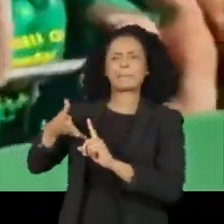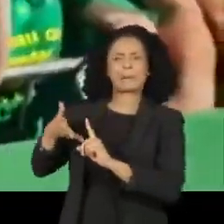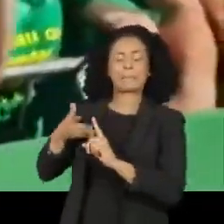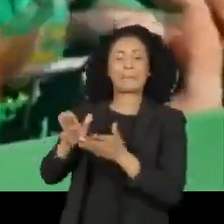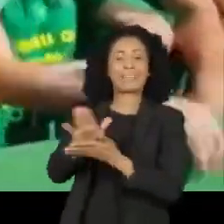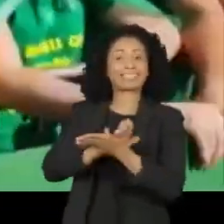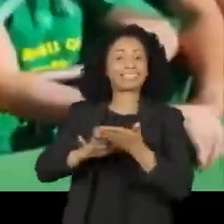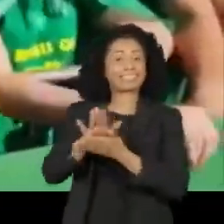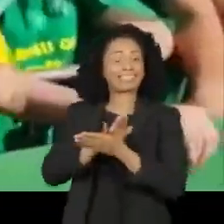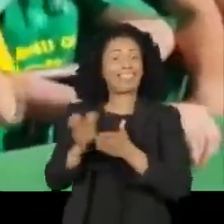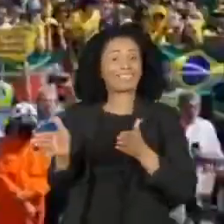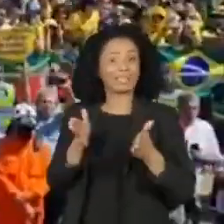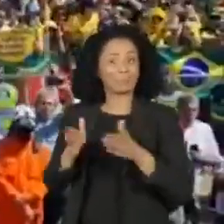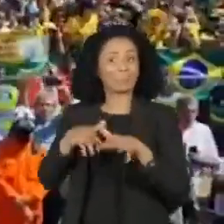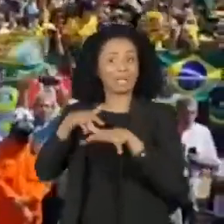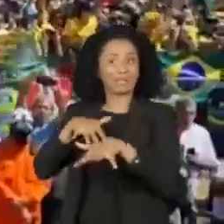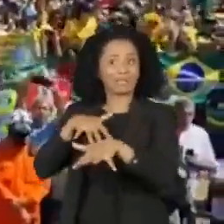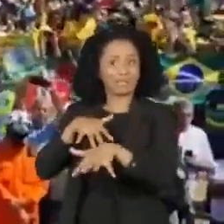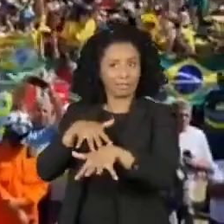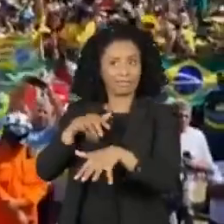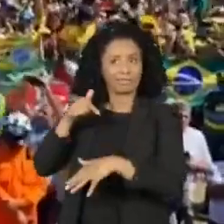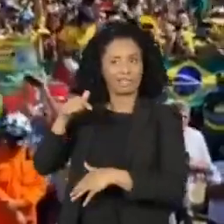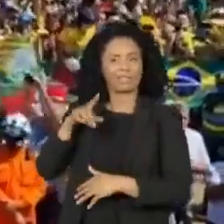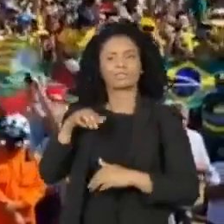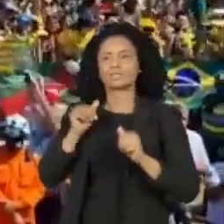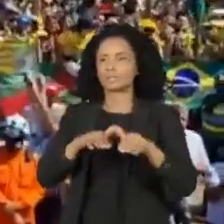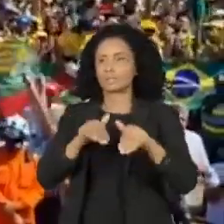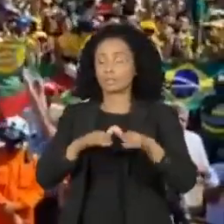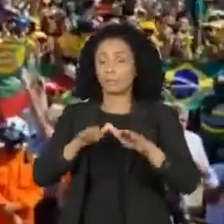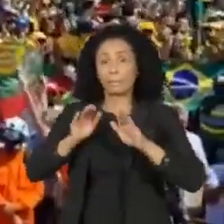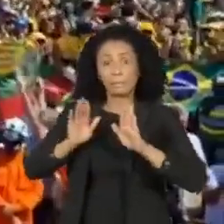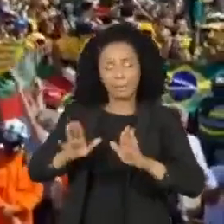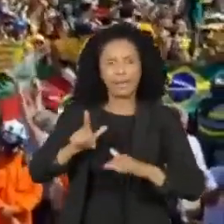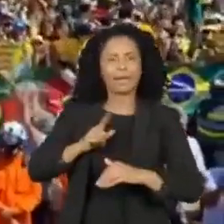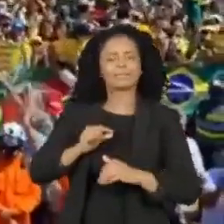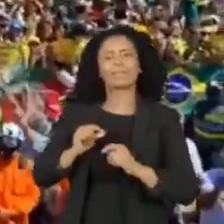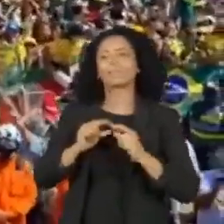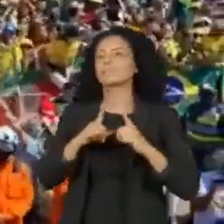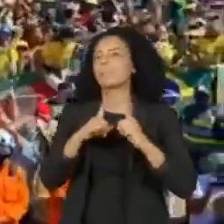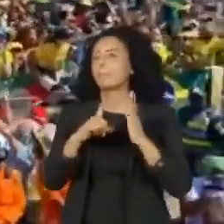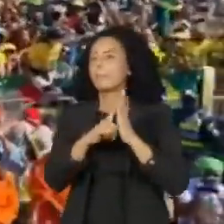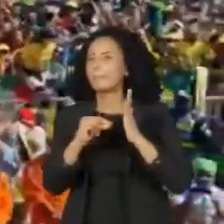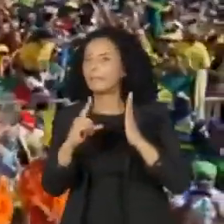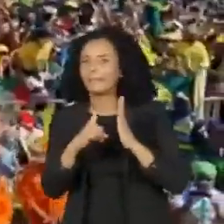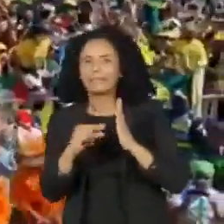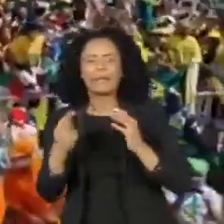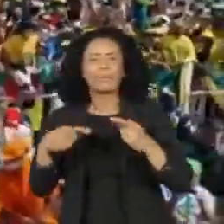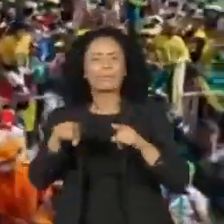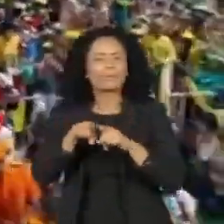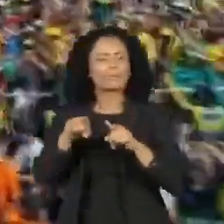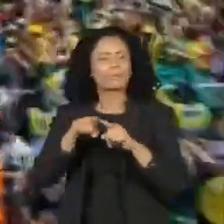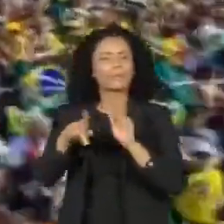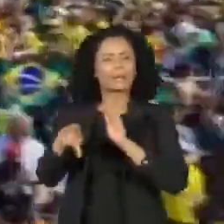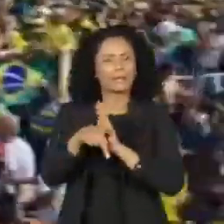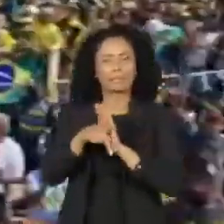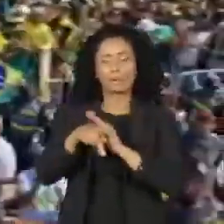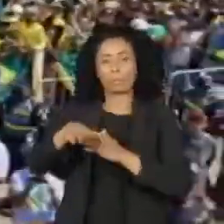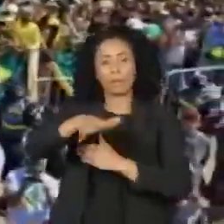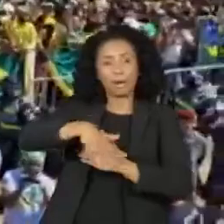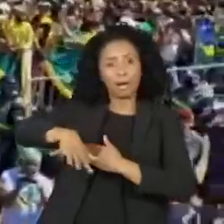cívico-militar, mas integrantes do Planalto e também movimentos ligados ao agronegócio